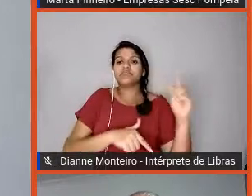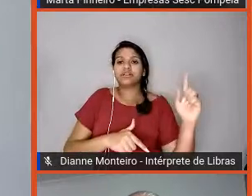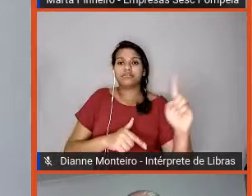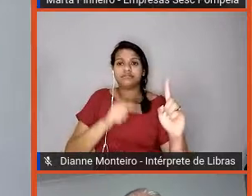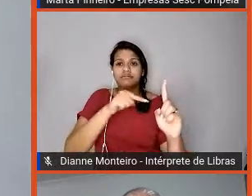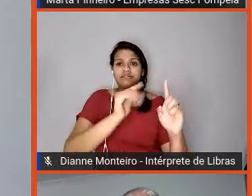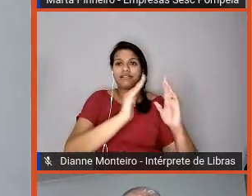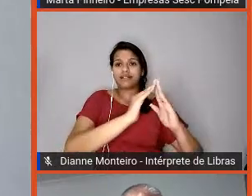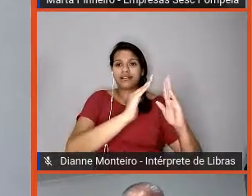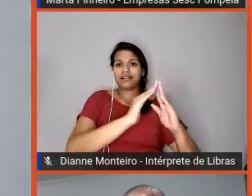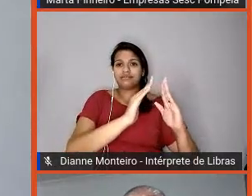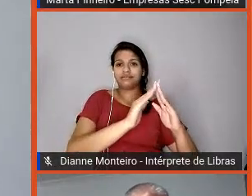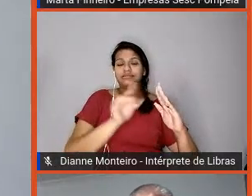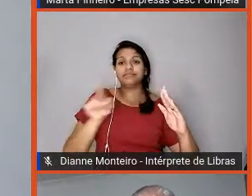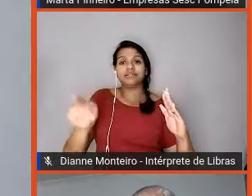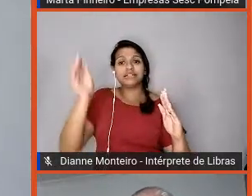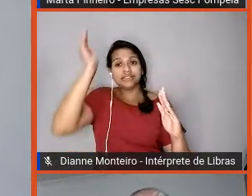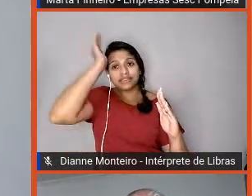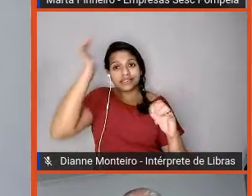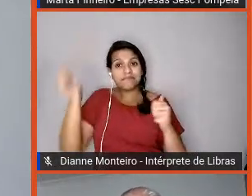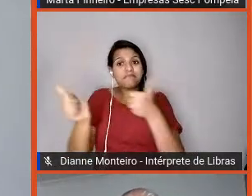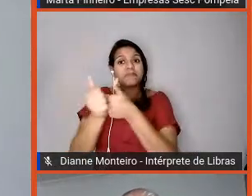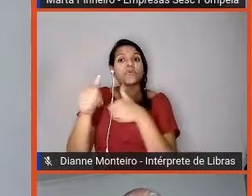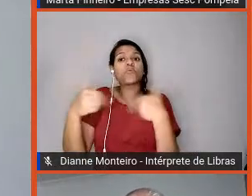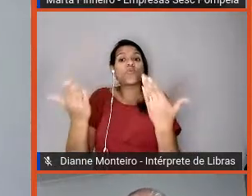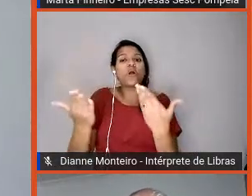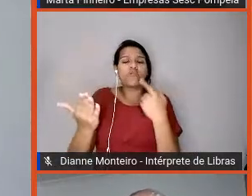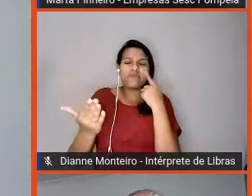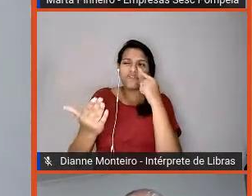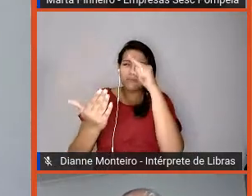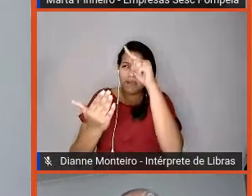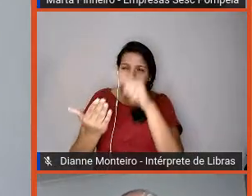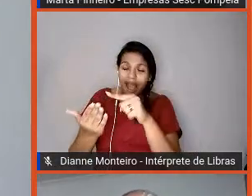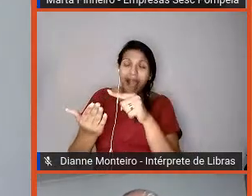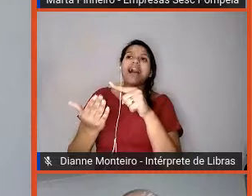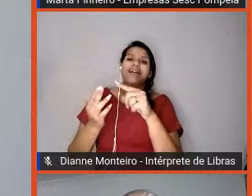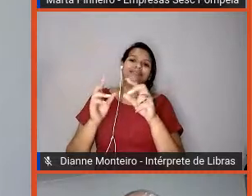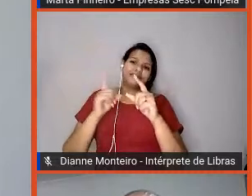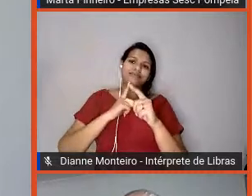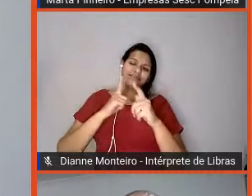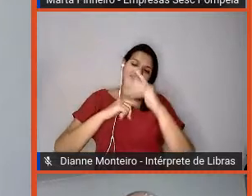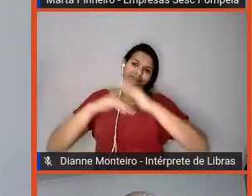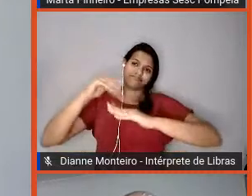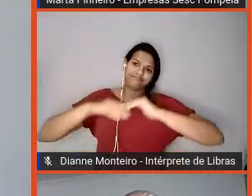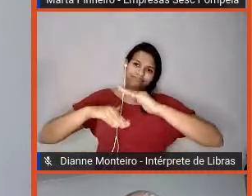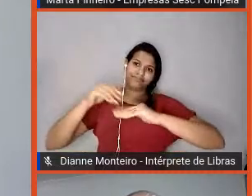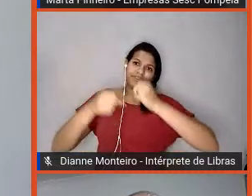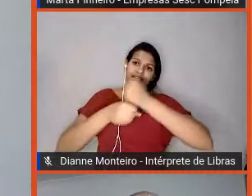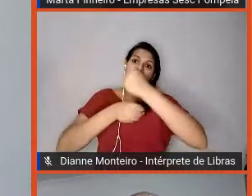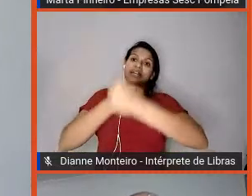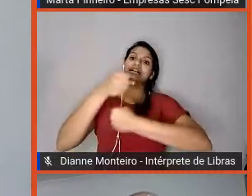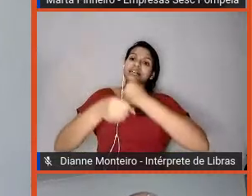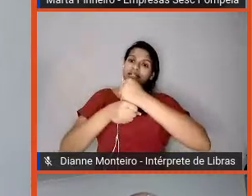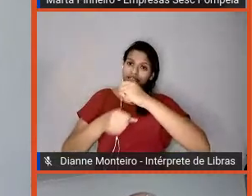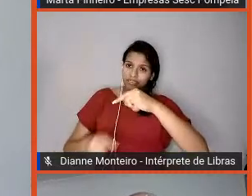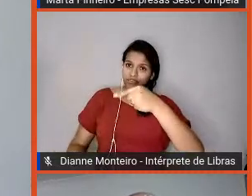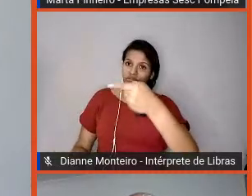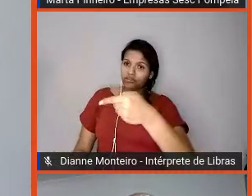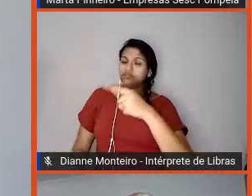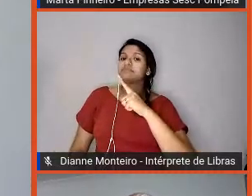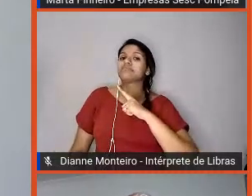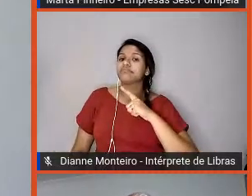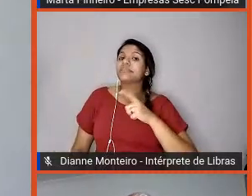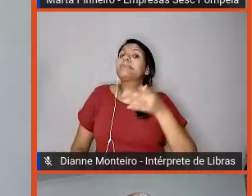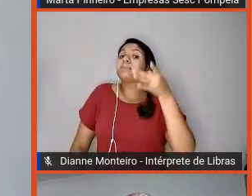apropriadas para ele nesse momento, no ano que vem ainda teremos as atividades presenciais com um grande